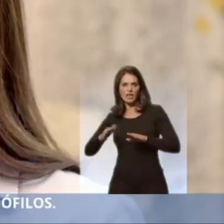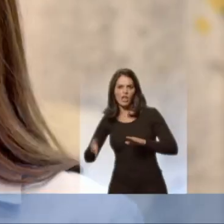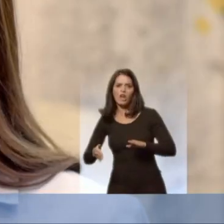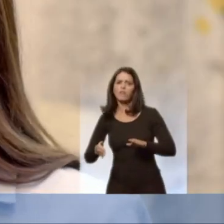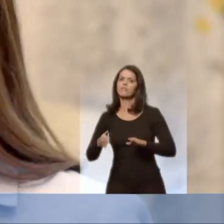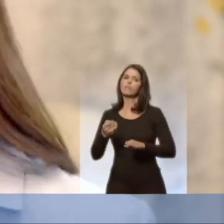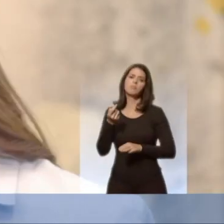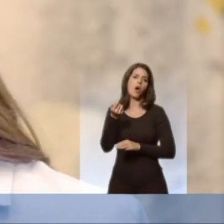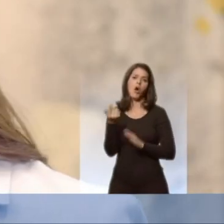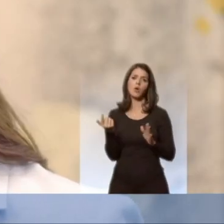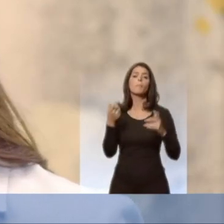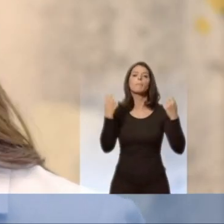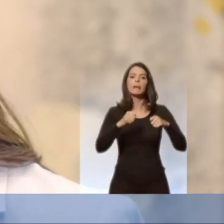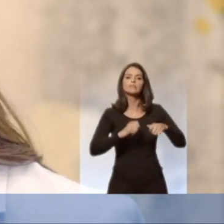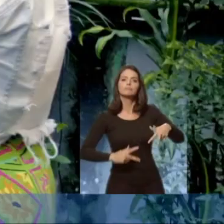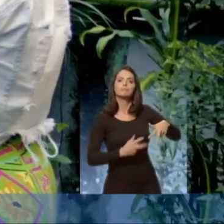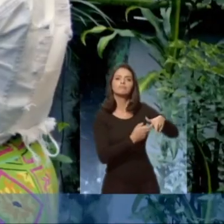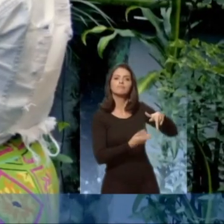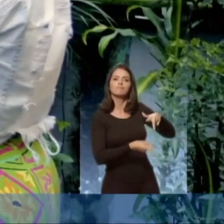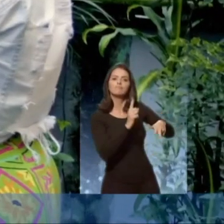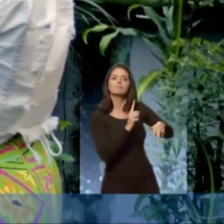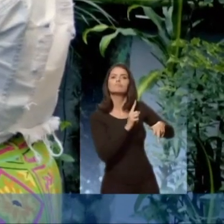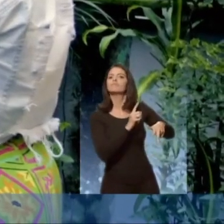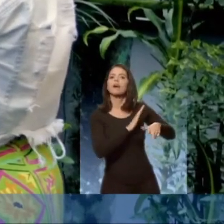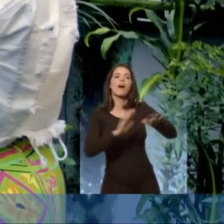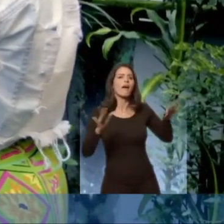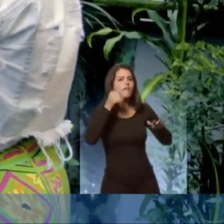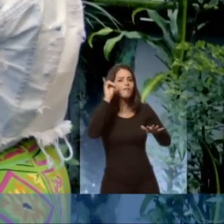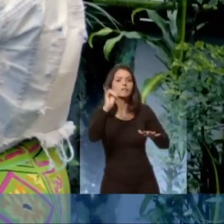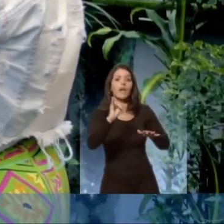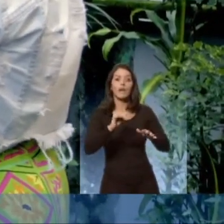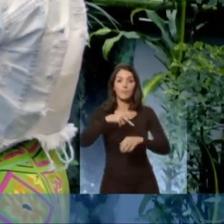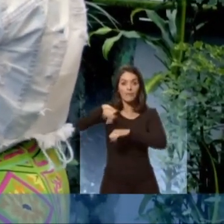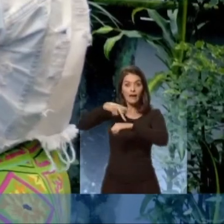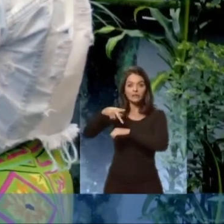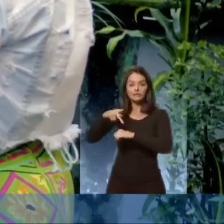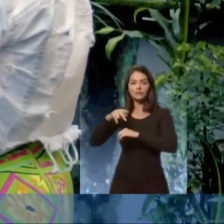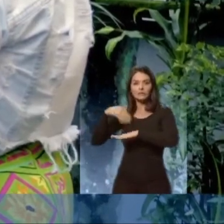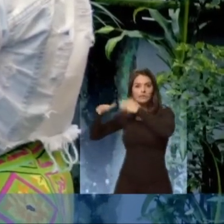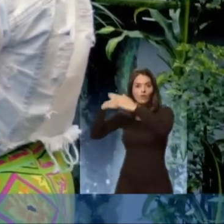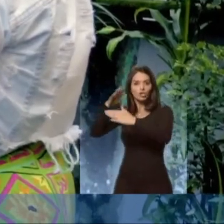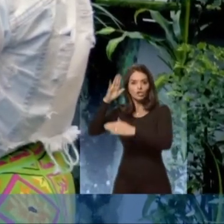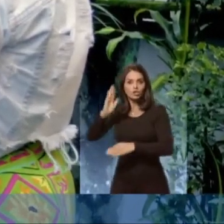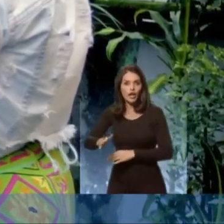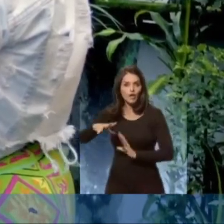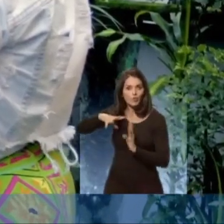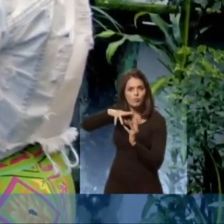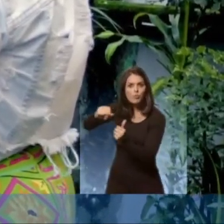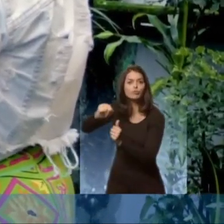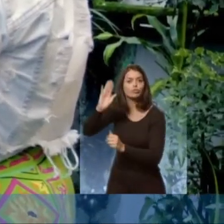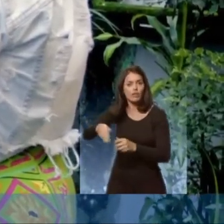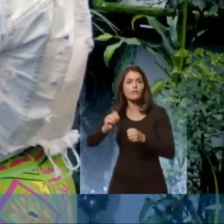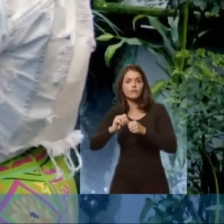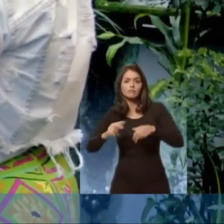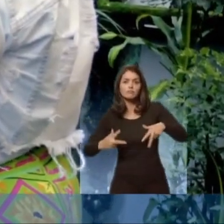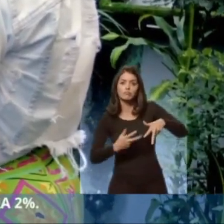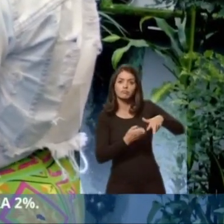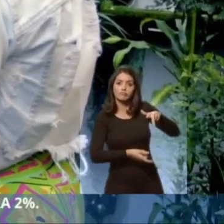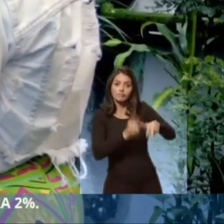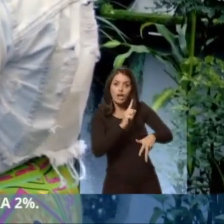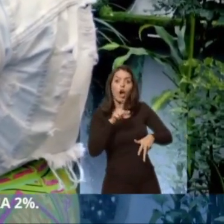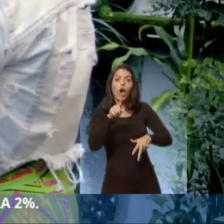pedófilos. Tem que ter a castração química. Os países mais avançados do mundo já estão fazendo isso. E sabe qual foi o resultado?